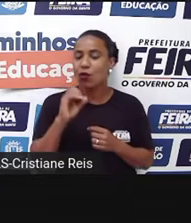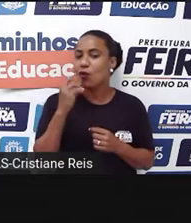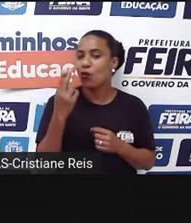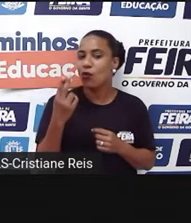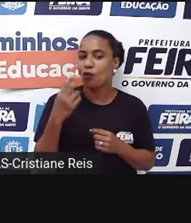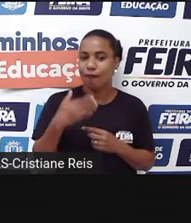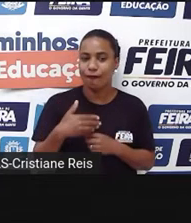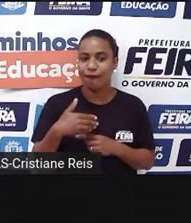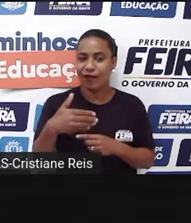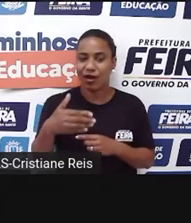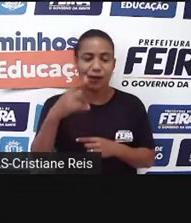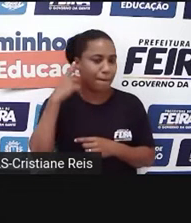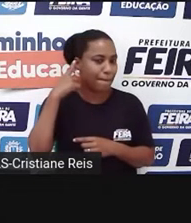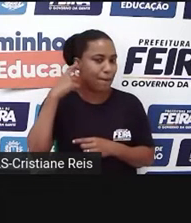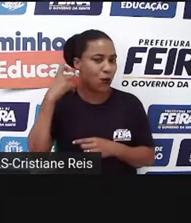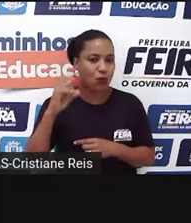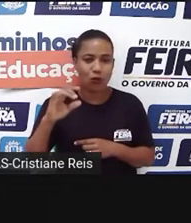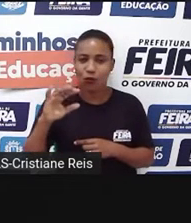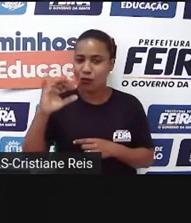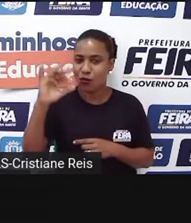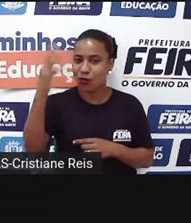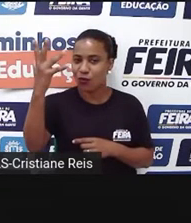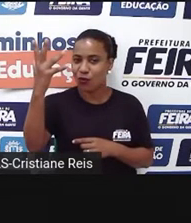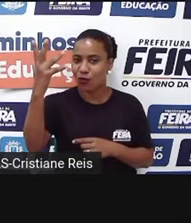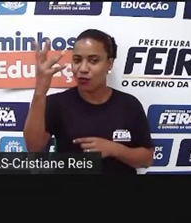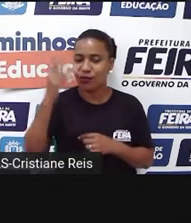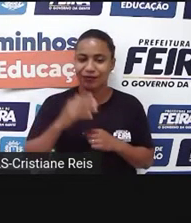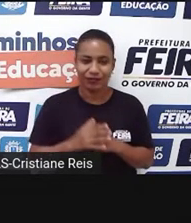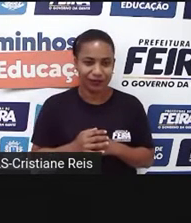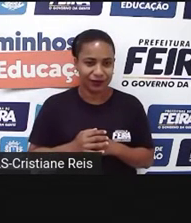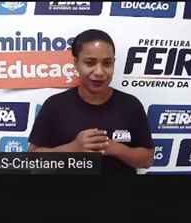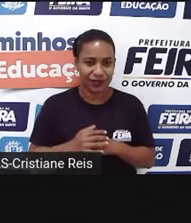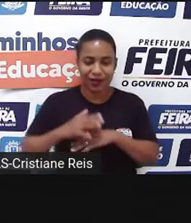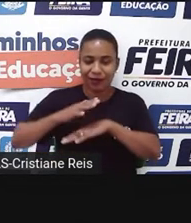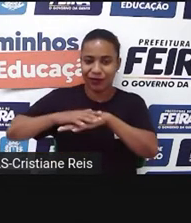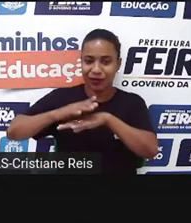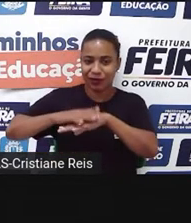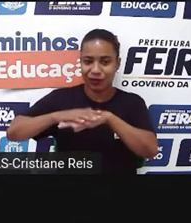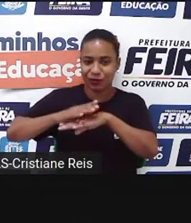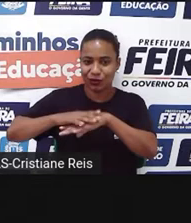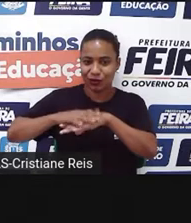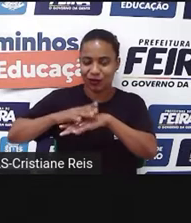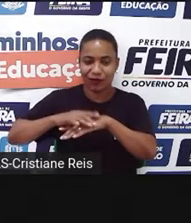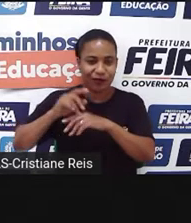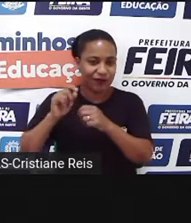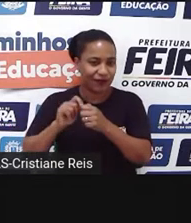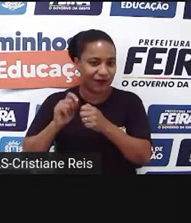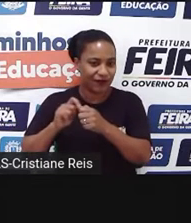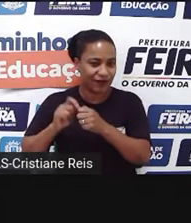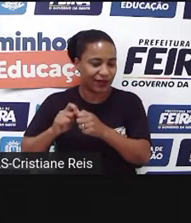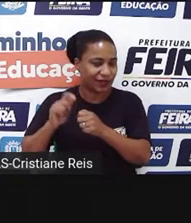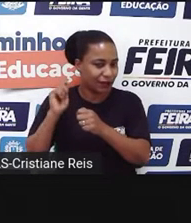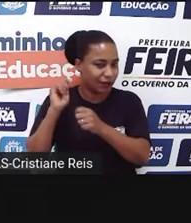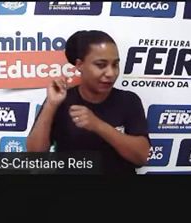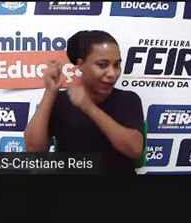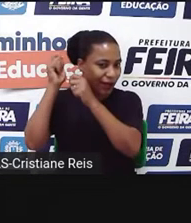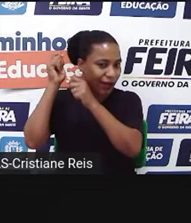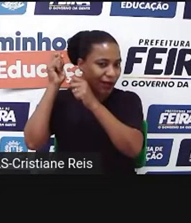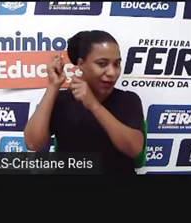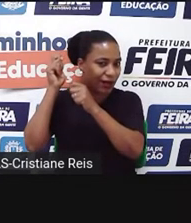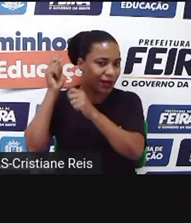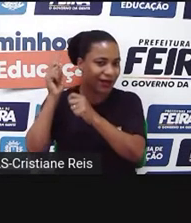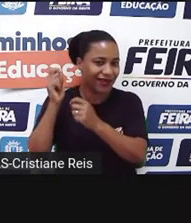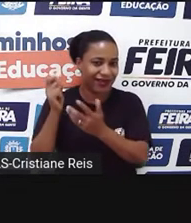acontecer, um barulho que vai ficar alguém responsável nos bastidores para reproduzir no momento da